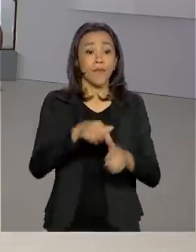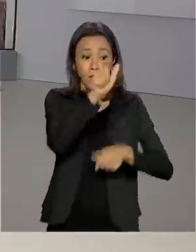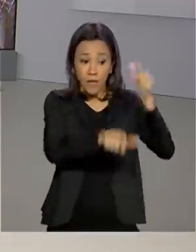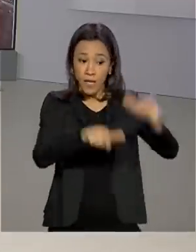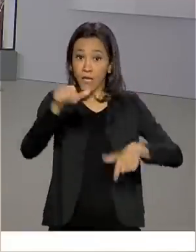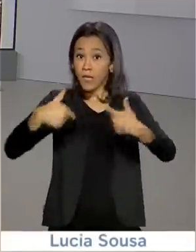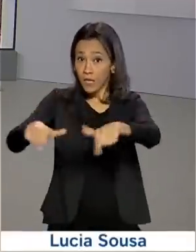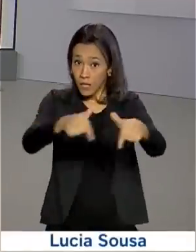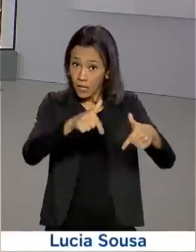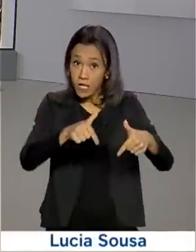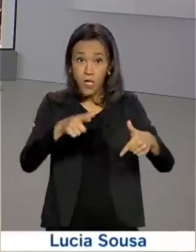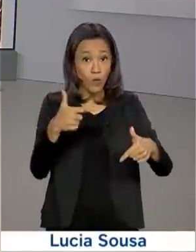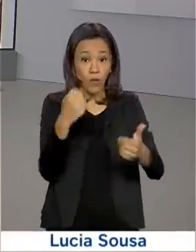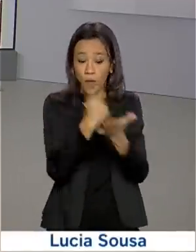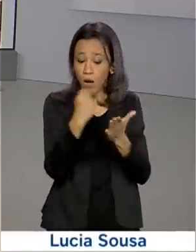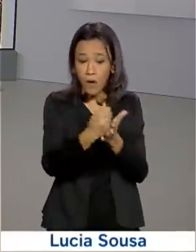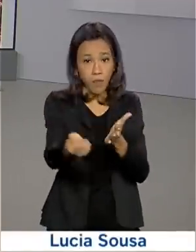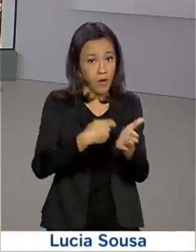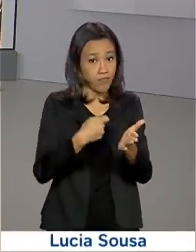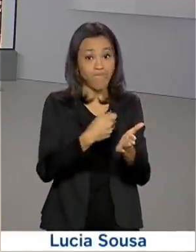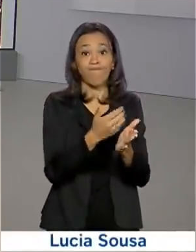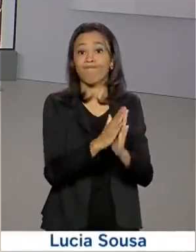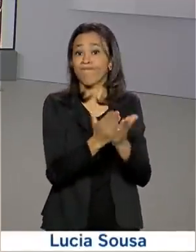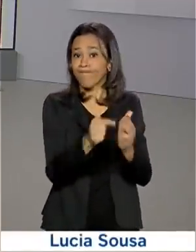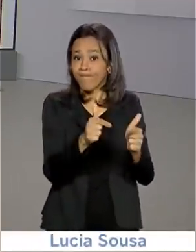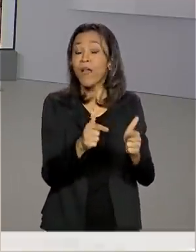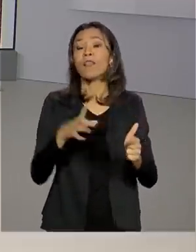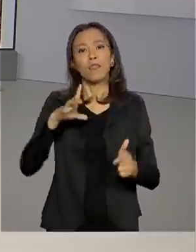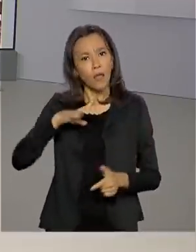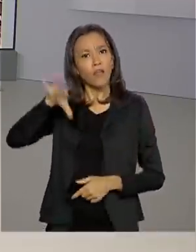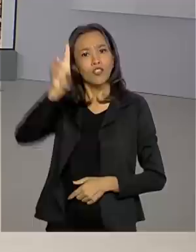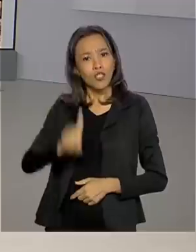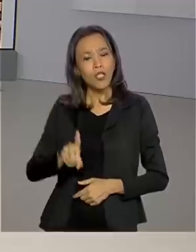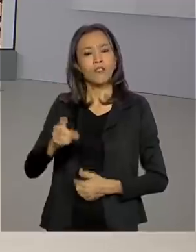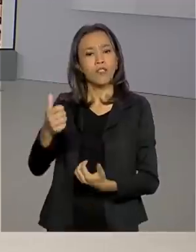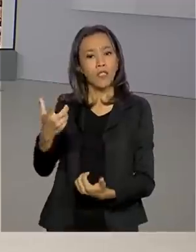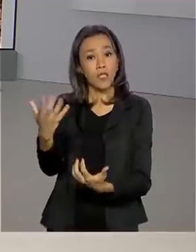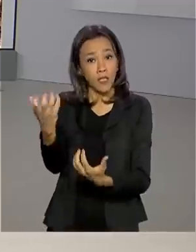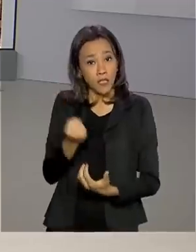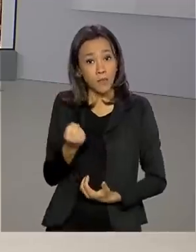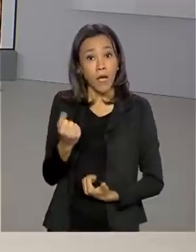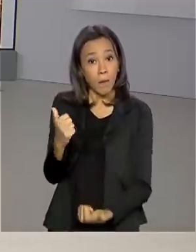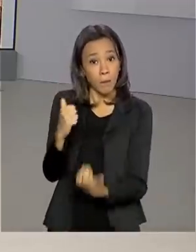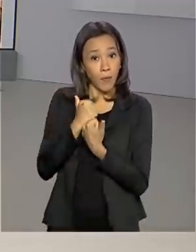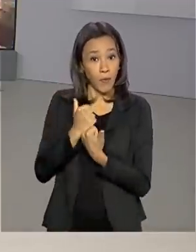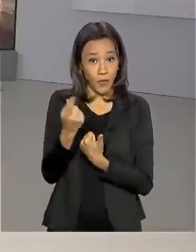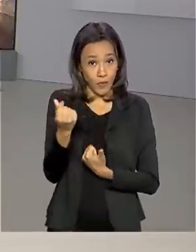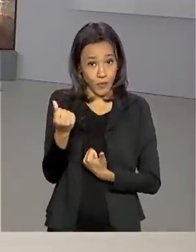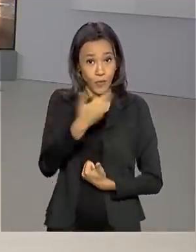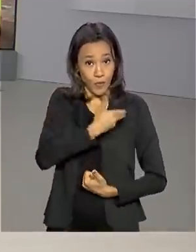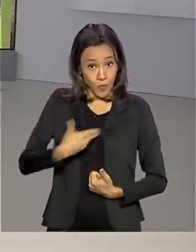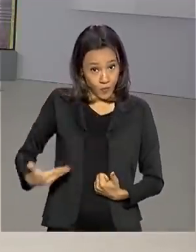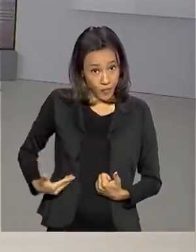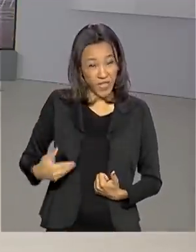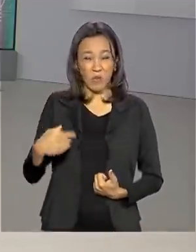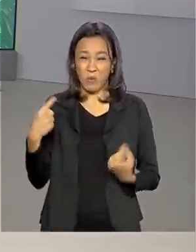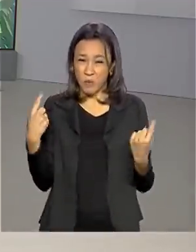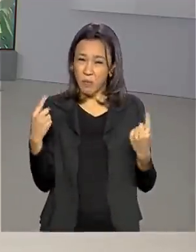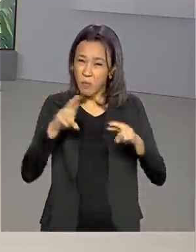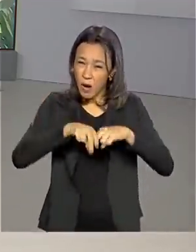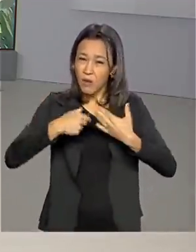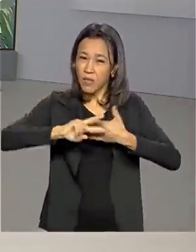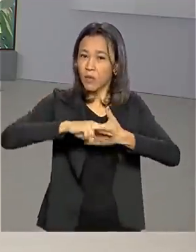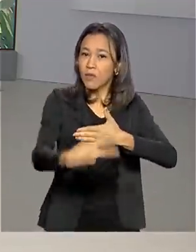Trabalhadores informais já têm direito a receber o auxílio emergencial de 600 reais para enfrentar a crise provocada pelo coronavírus.